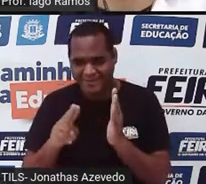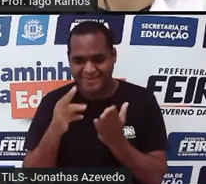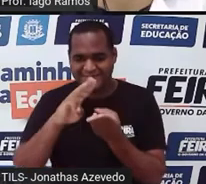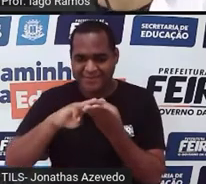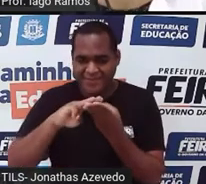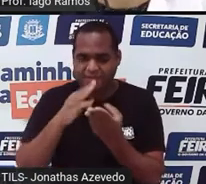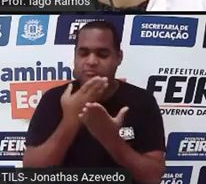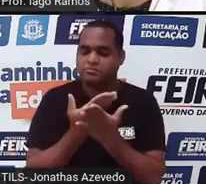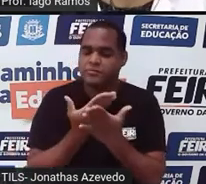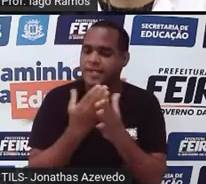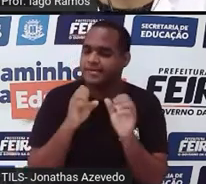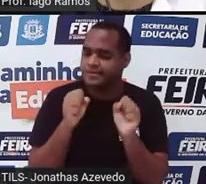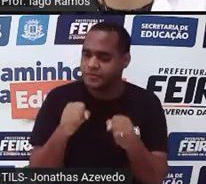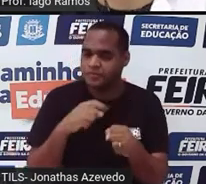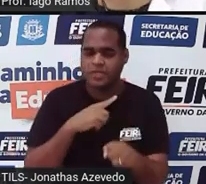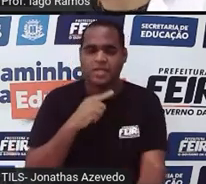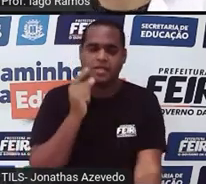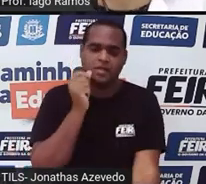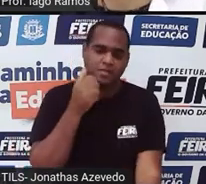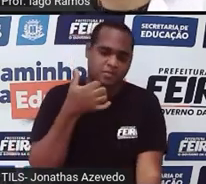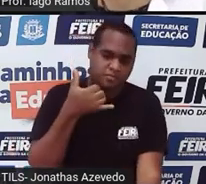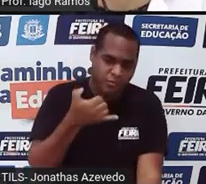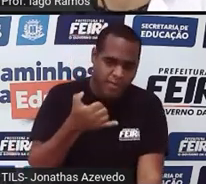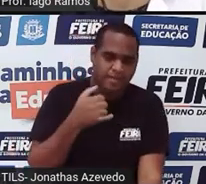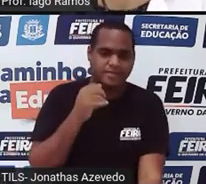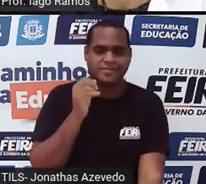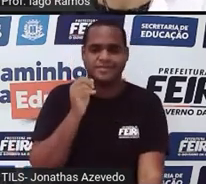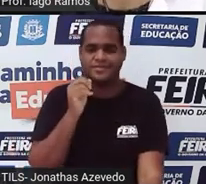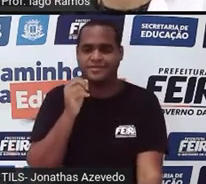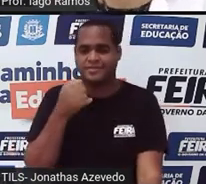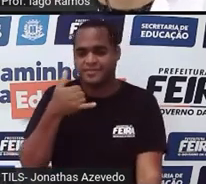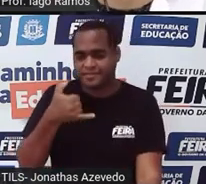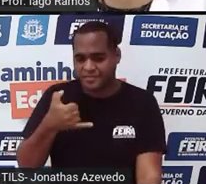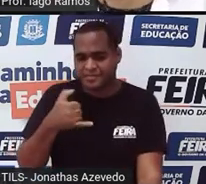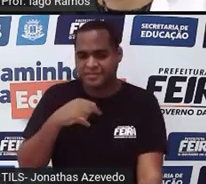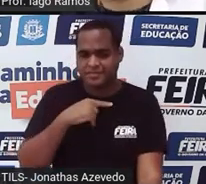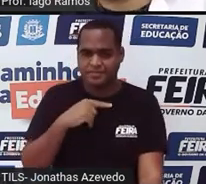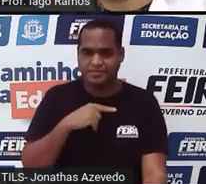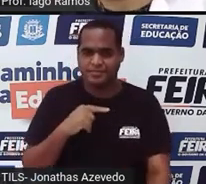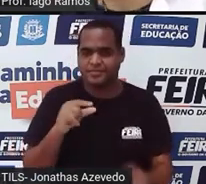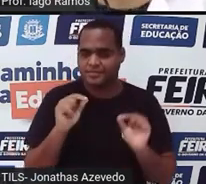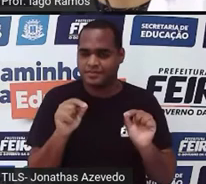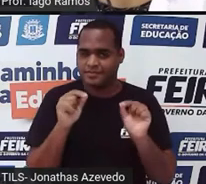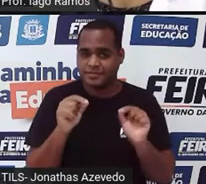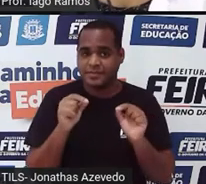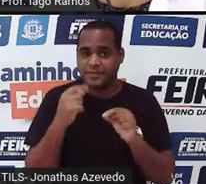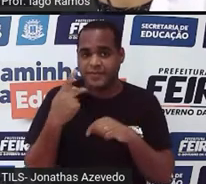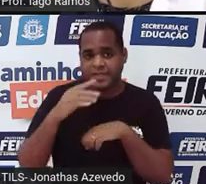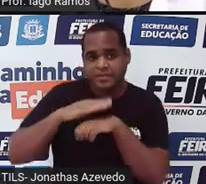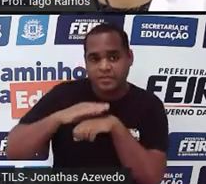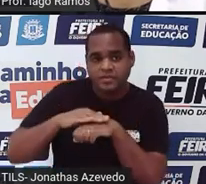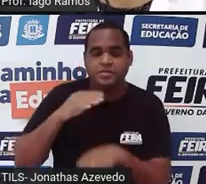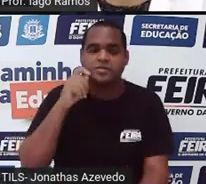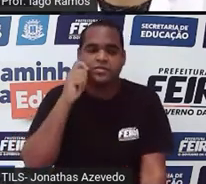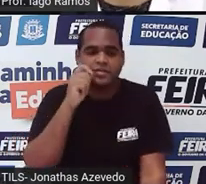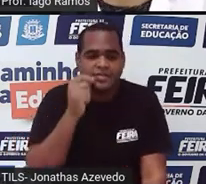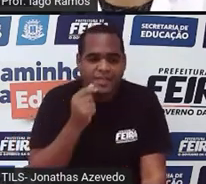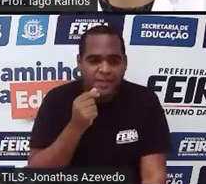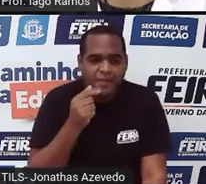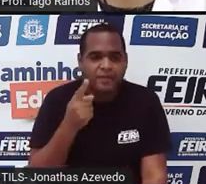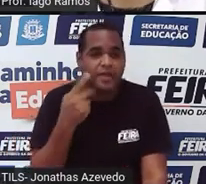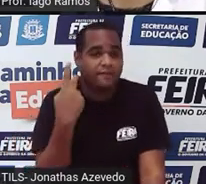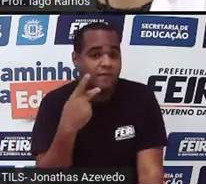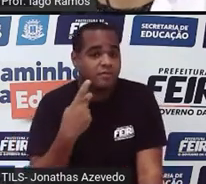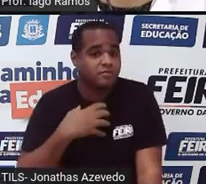matemática. O lápis, a borracha ou a caneta. E tente escrever, né? Com o seu